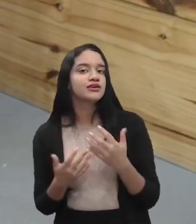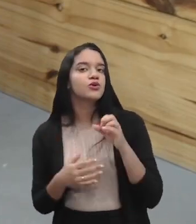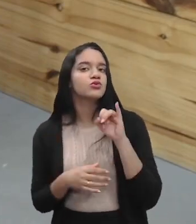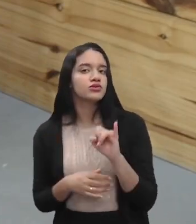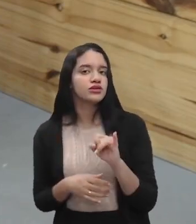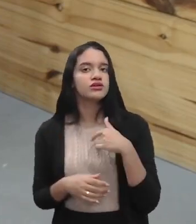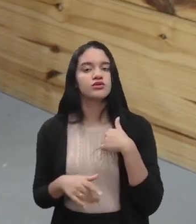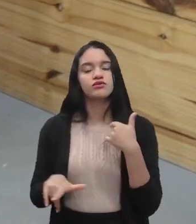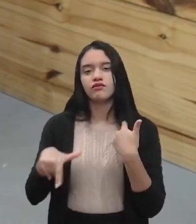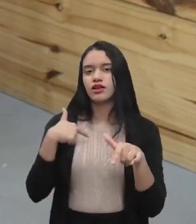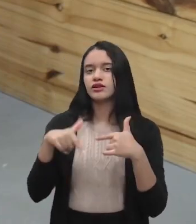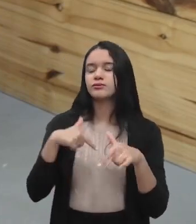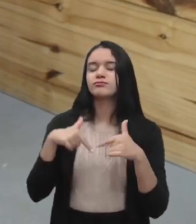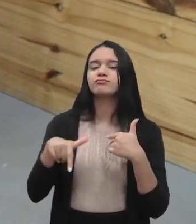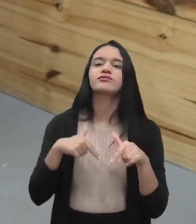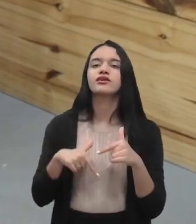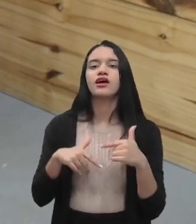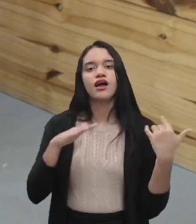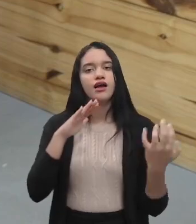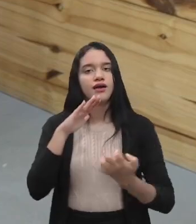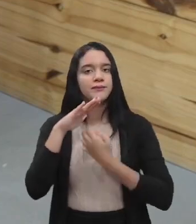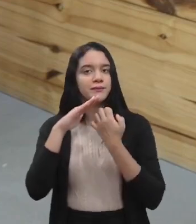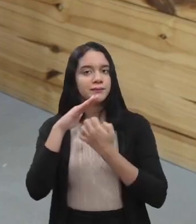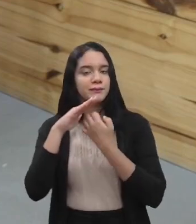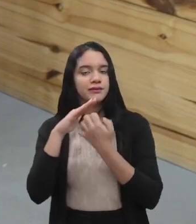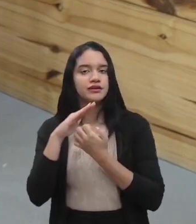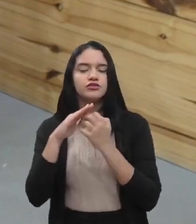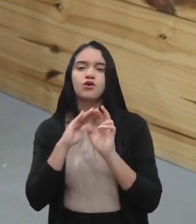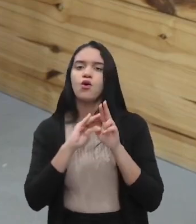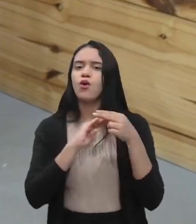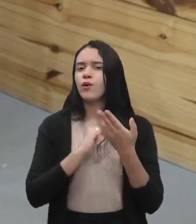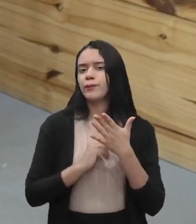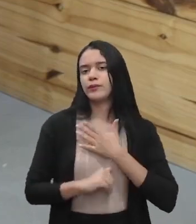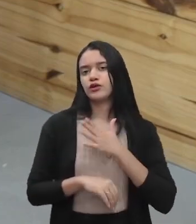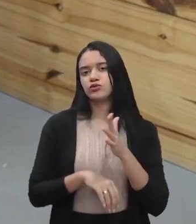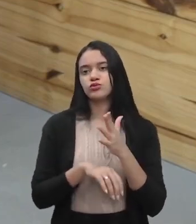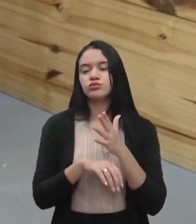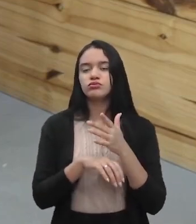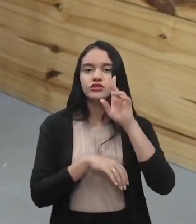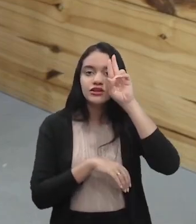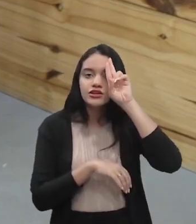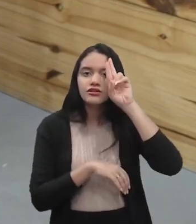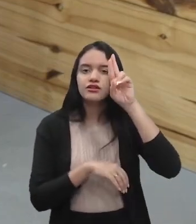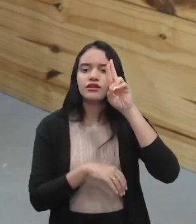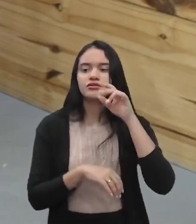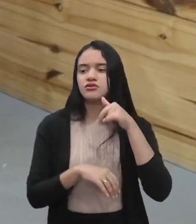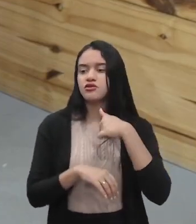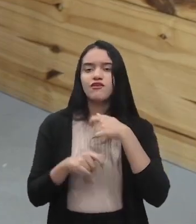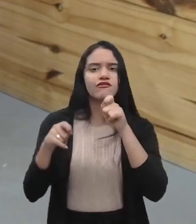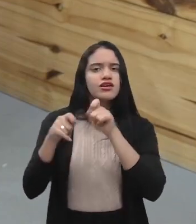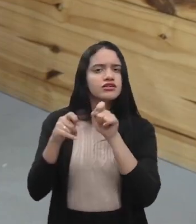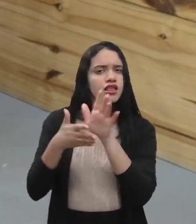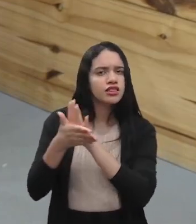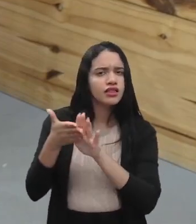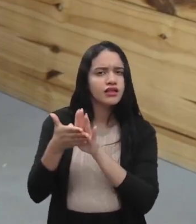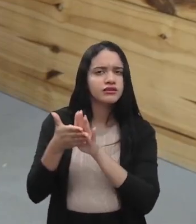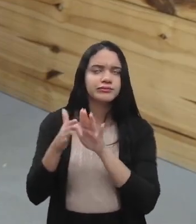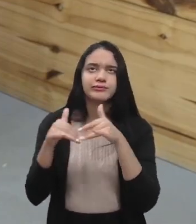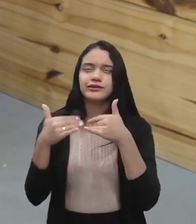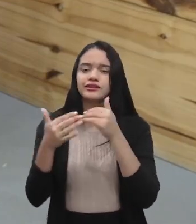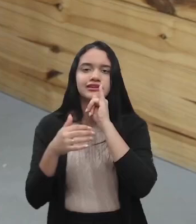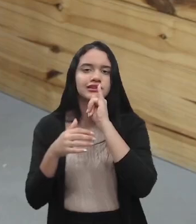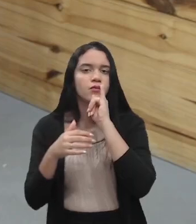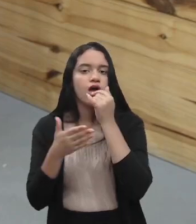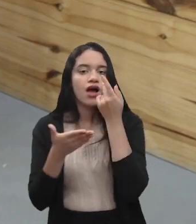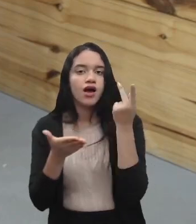trabalhando, mesmo que a empresa, ou que meu gestor, ele diga que não vai fazer alguma coisa, sei lá, de repente